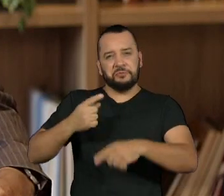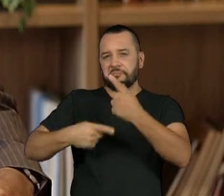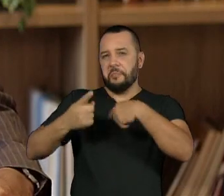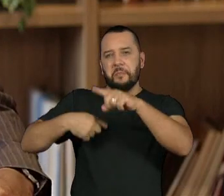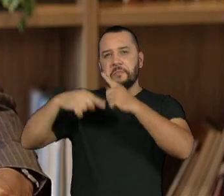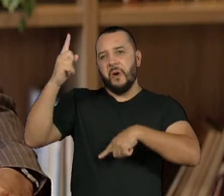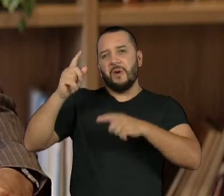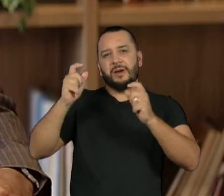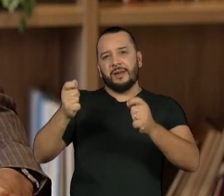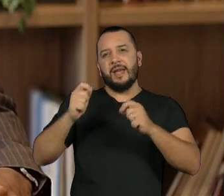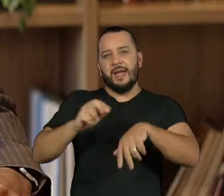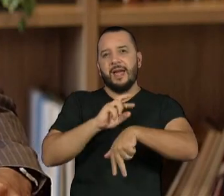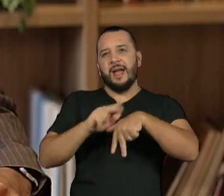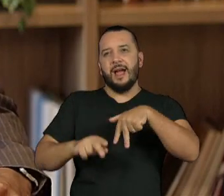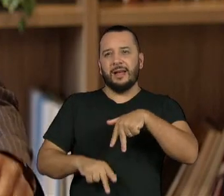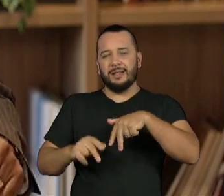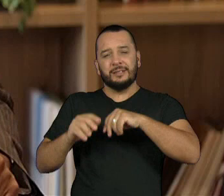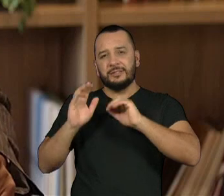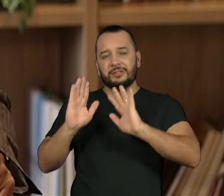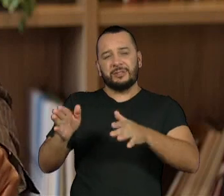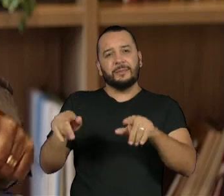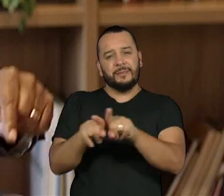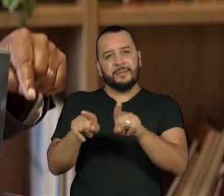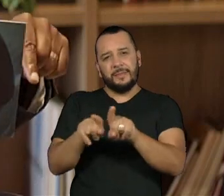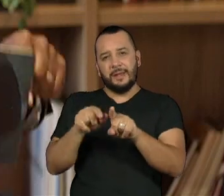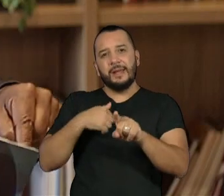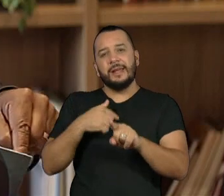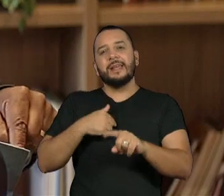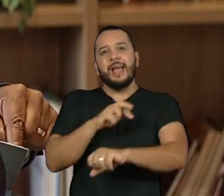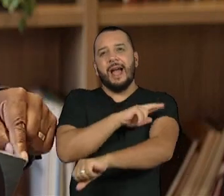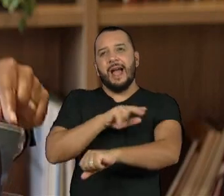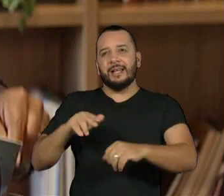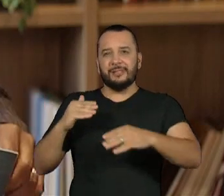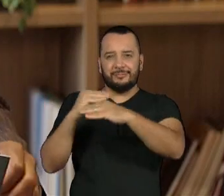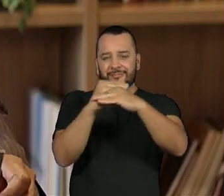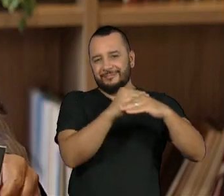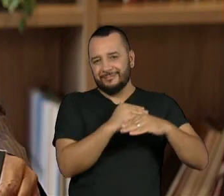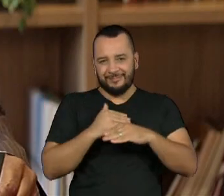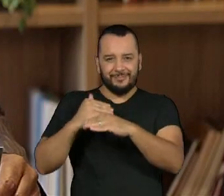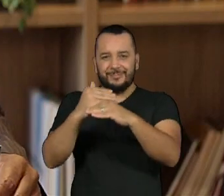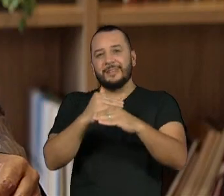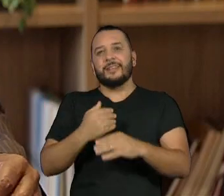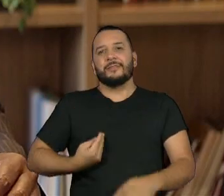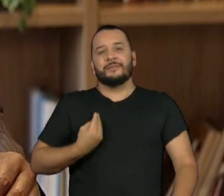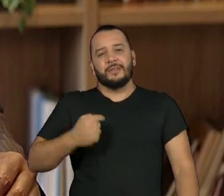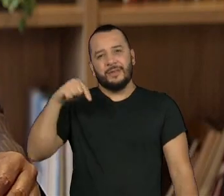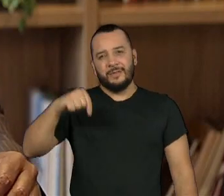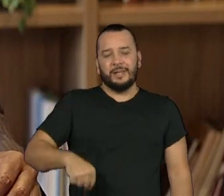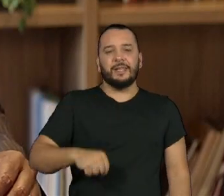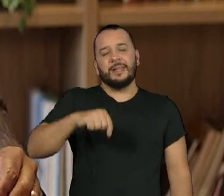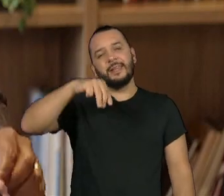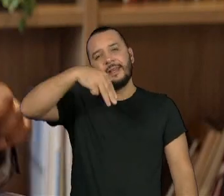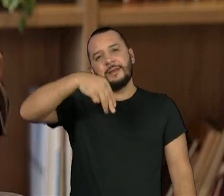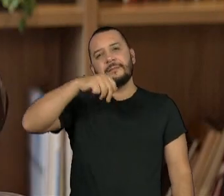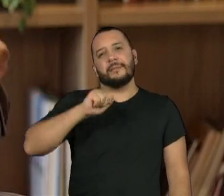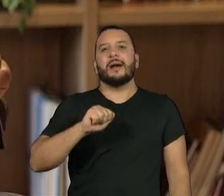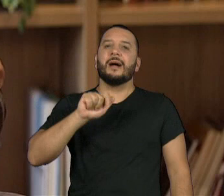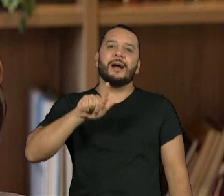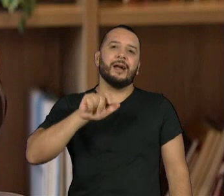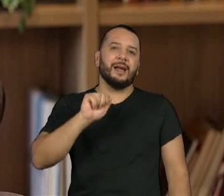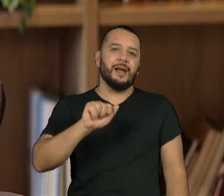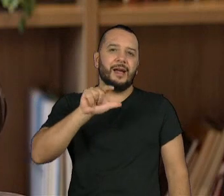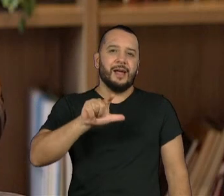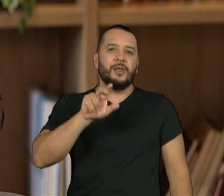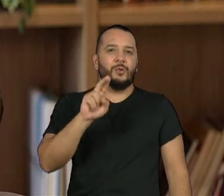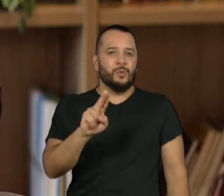pela igualdade racial. Hoje eu estou aqui na Magalu, o nosso Magazine Luiza, para conversar sobre o programa